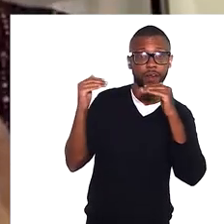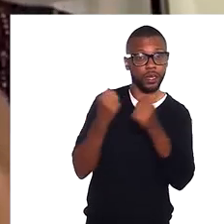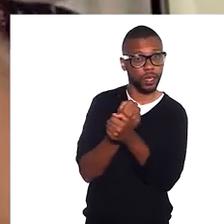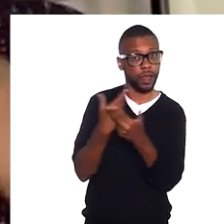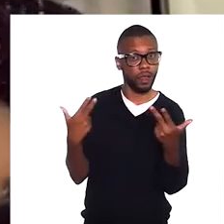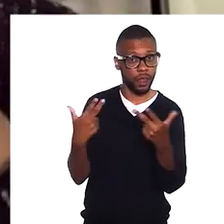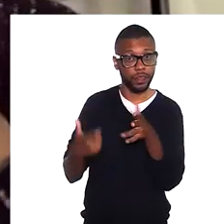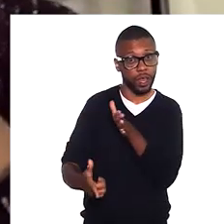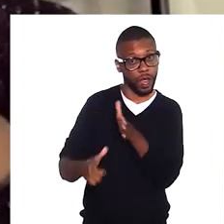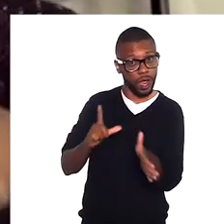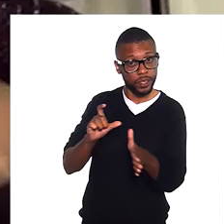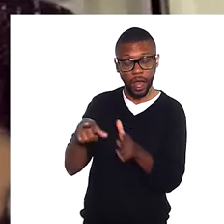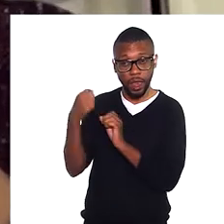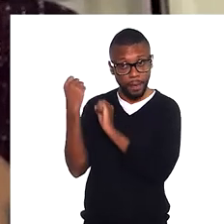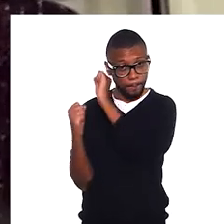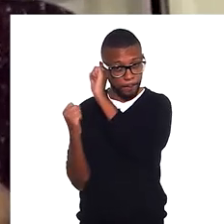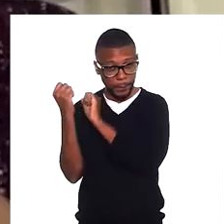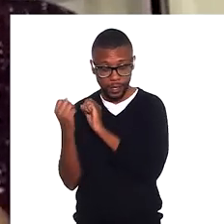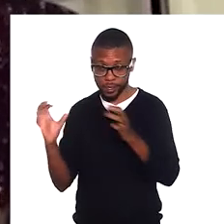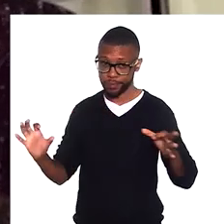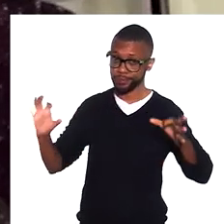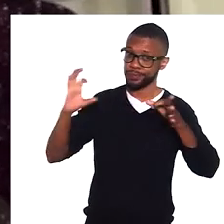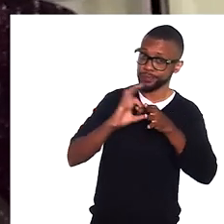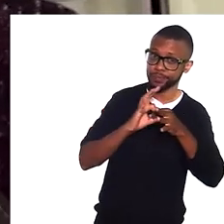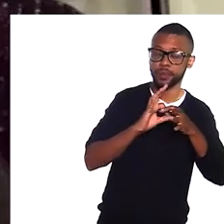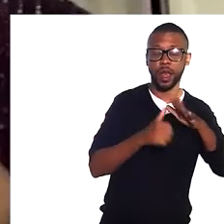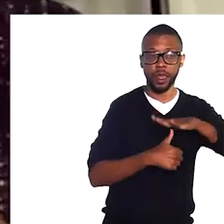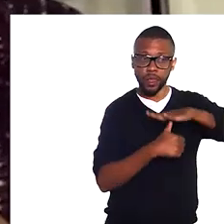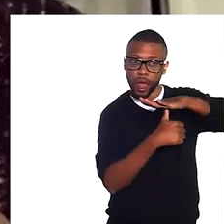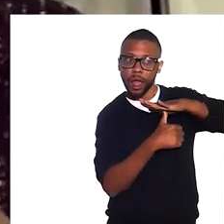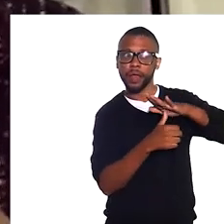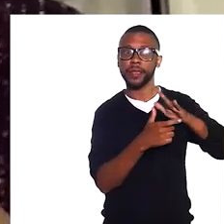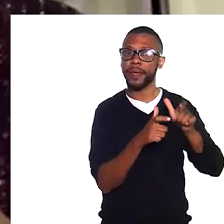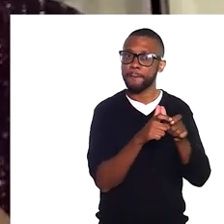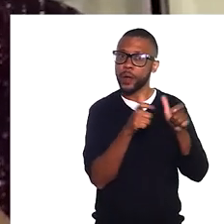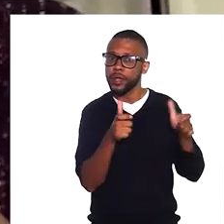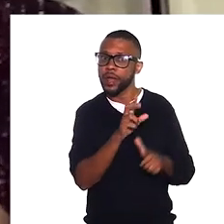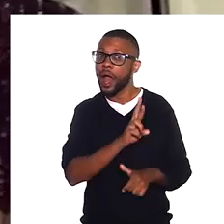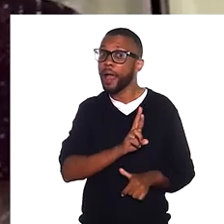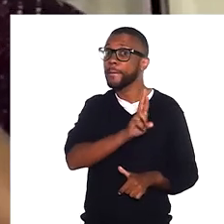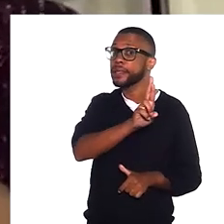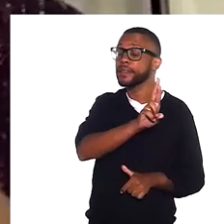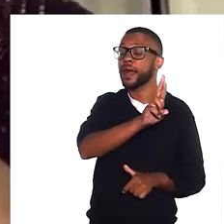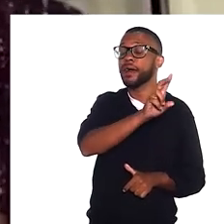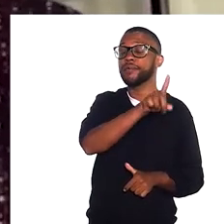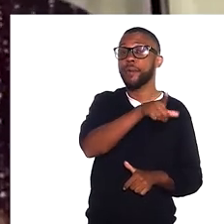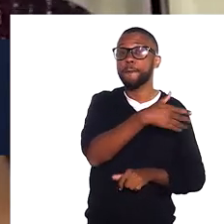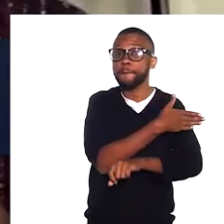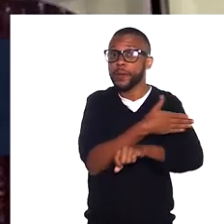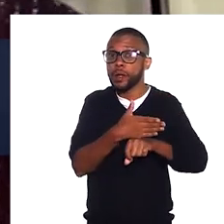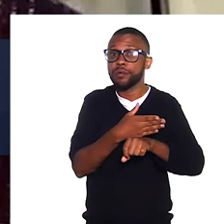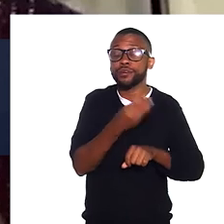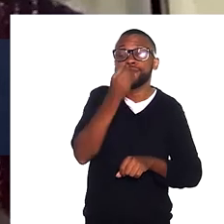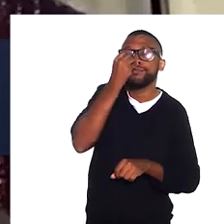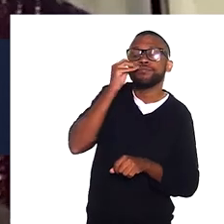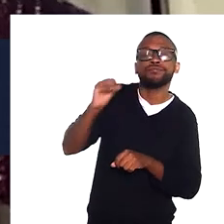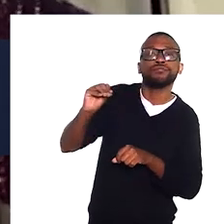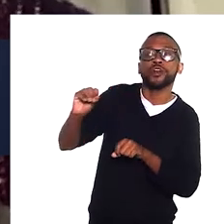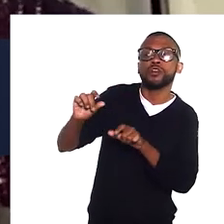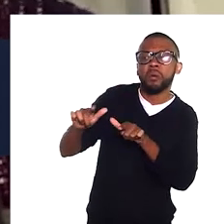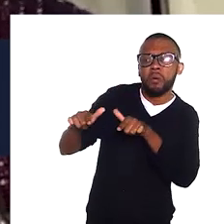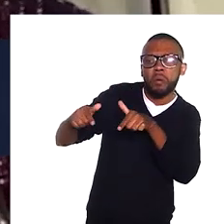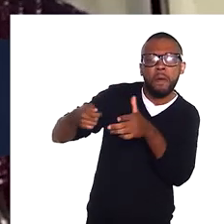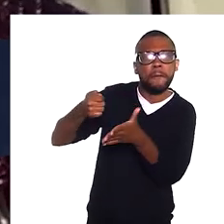nos vendo essas instituições que majoritariamente são dirigidas por pessoas brancas, que muitas vezes pouco se importam com